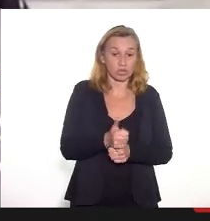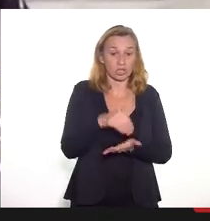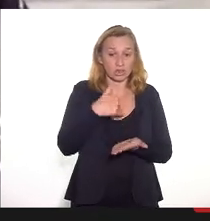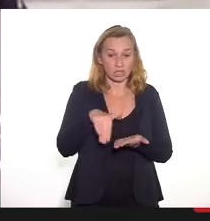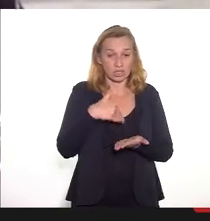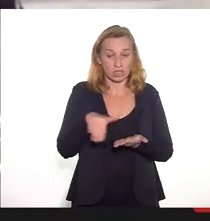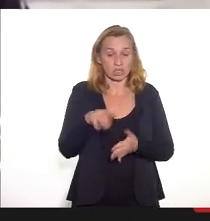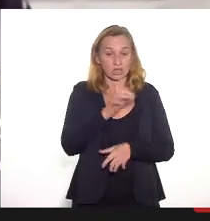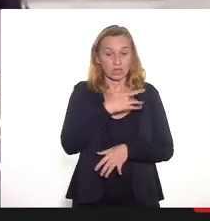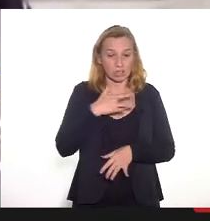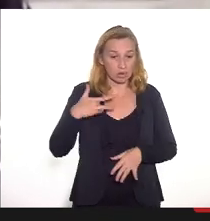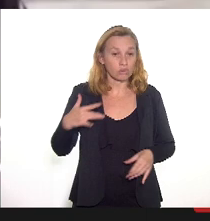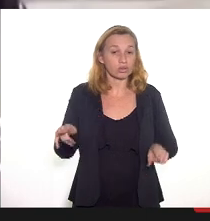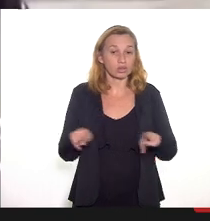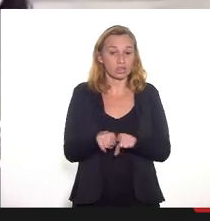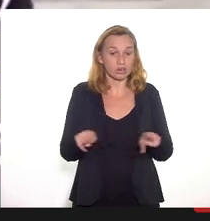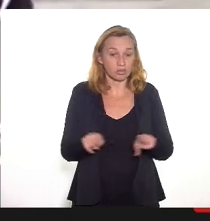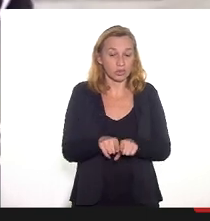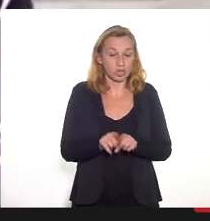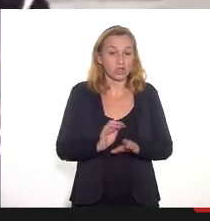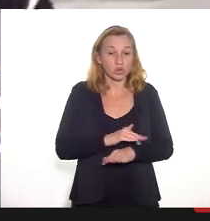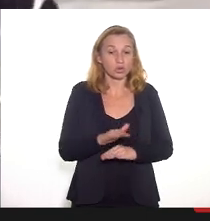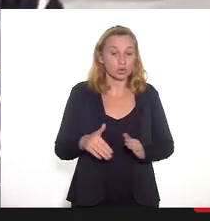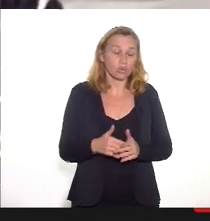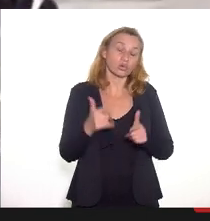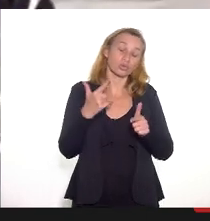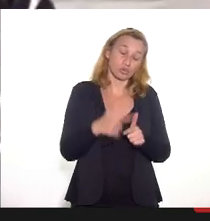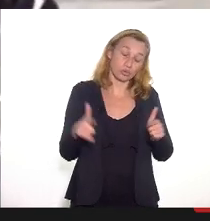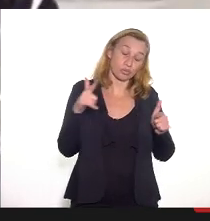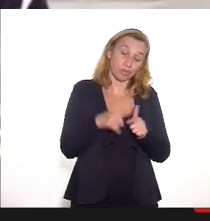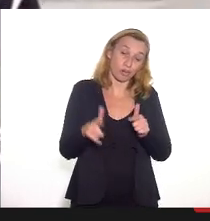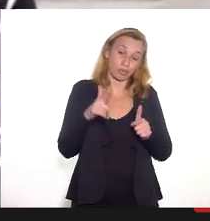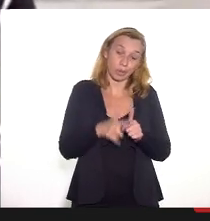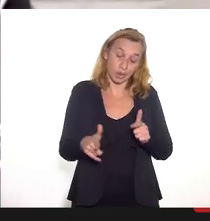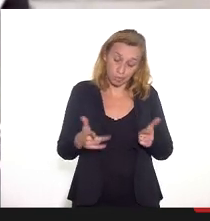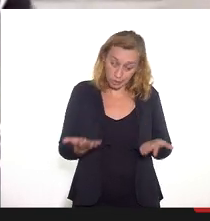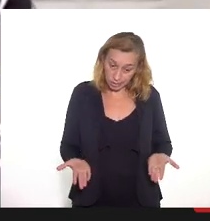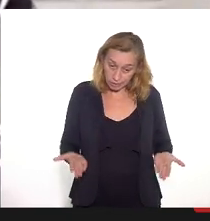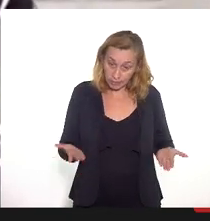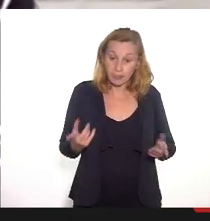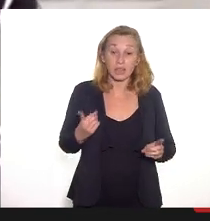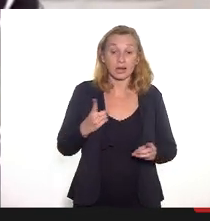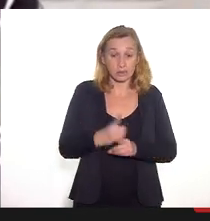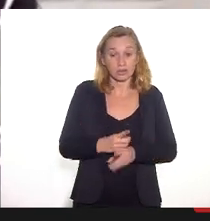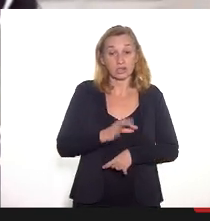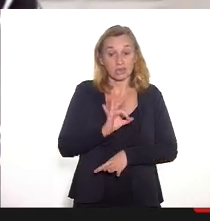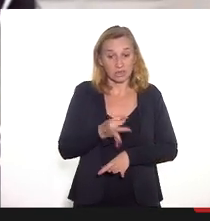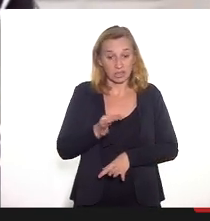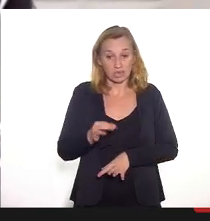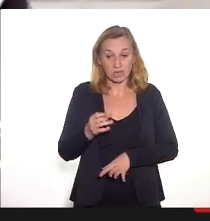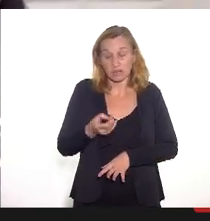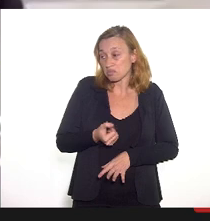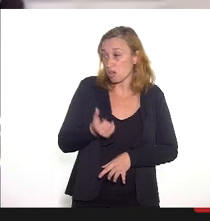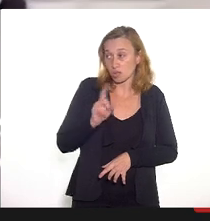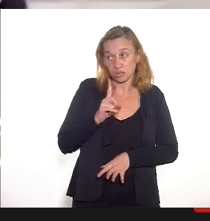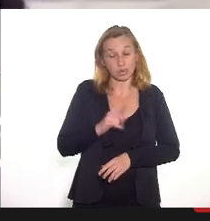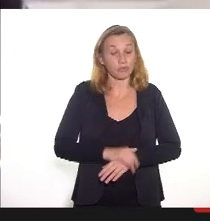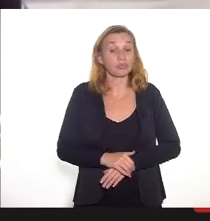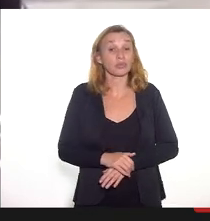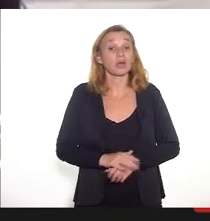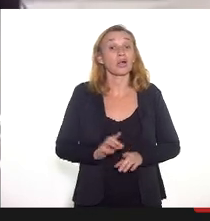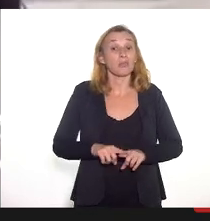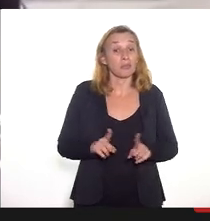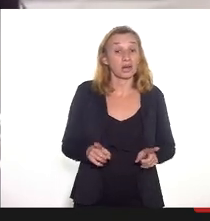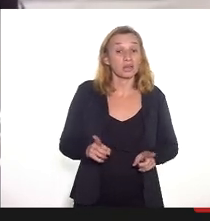Saúde, assumiu também todos os problemas que aí encontrou e tenho certeza que não são poucos. então a